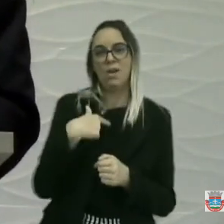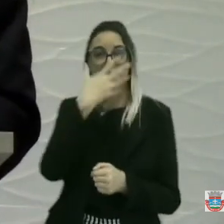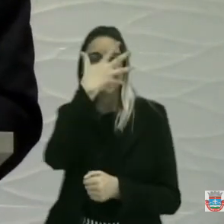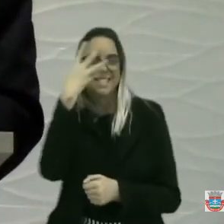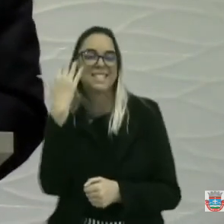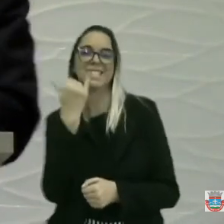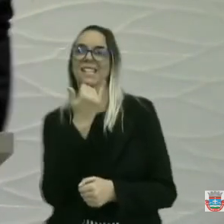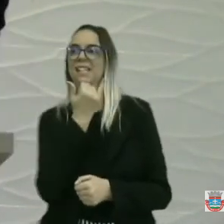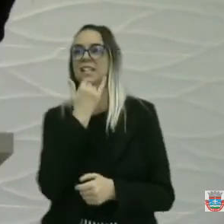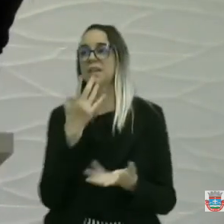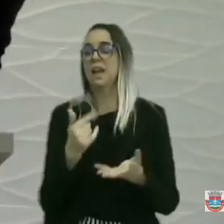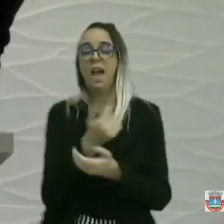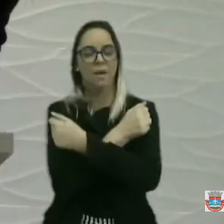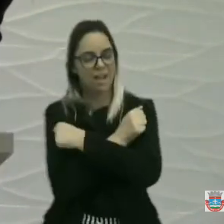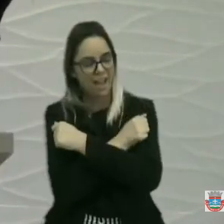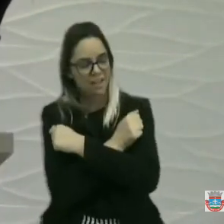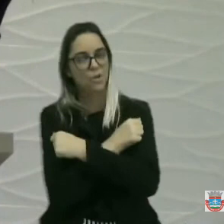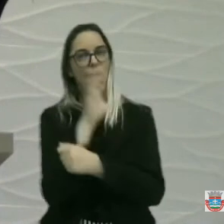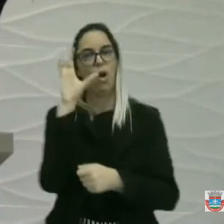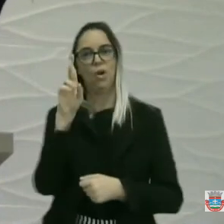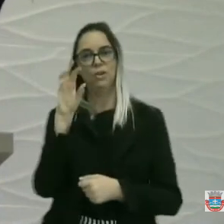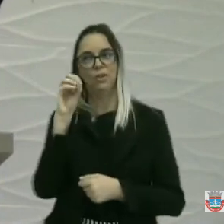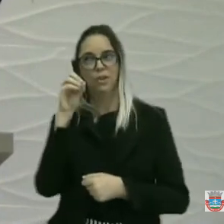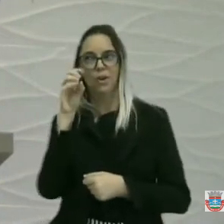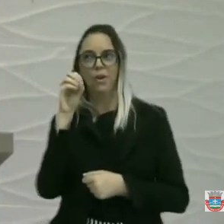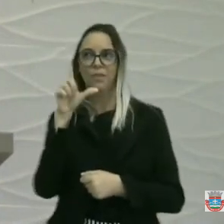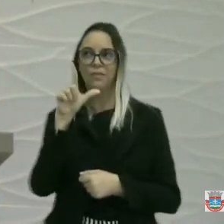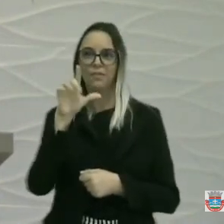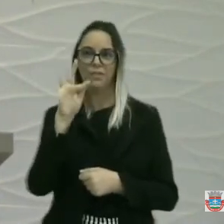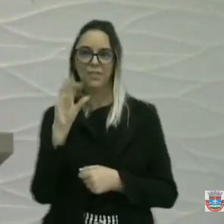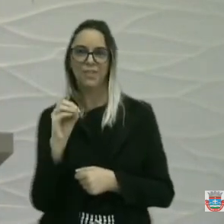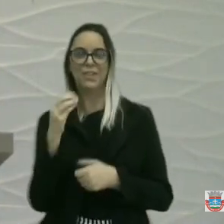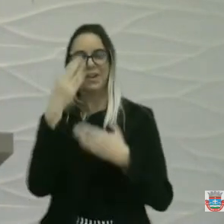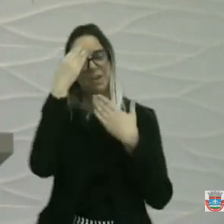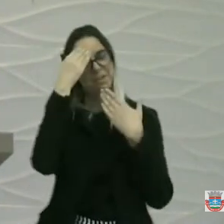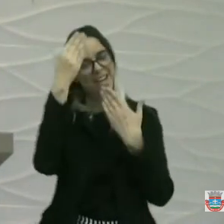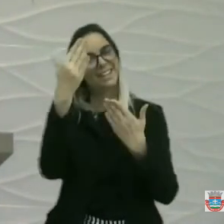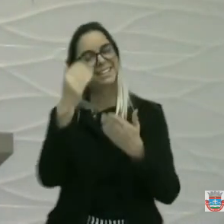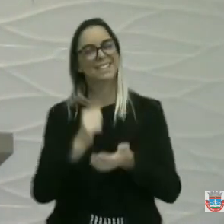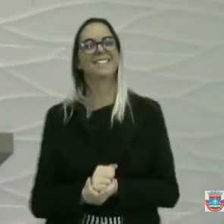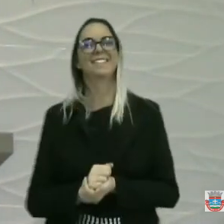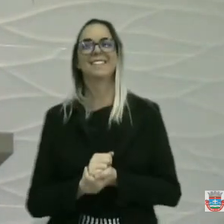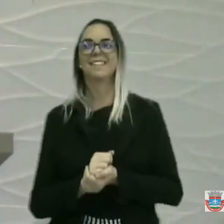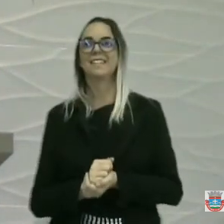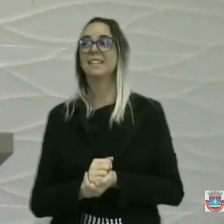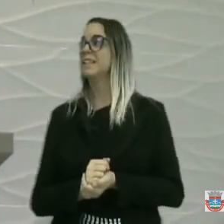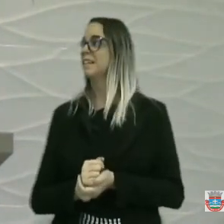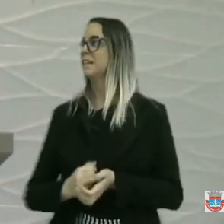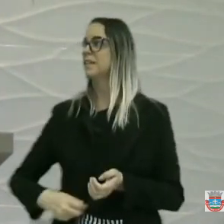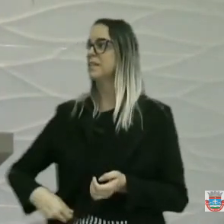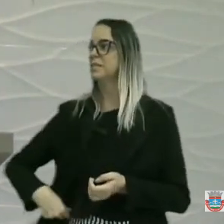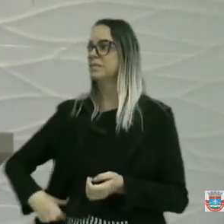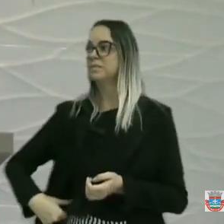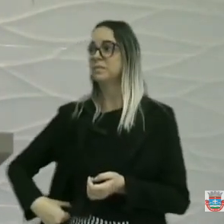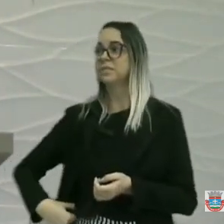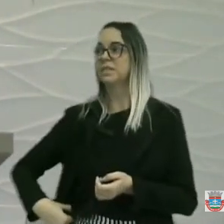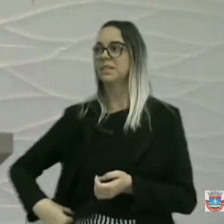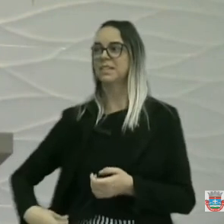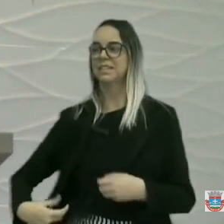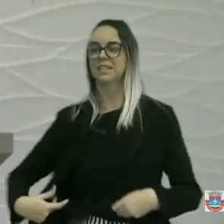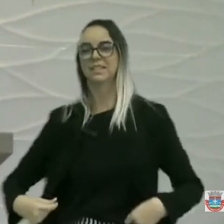Eu quero dar um abraço aí, Rodolfo. Valeu aí. E muito obrigado, Rodolfo. Vereador, eu quero que volte o tempo, viu? Volta o tempo, José.